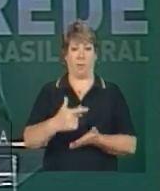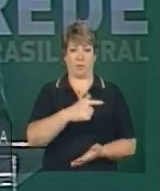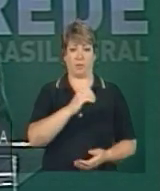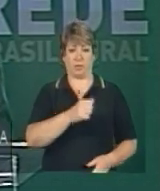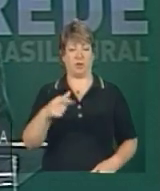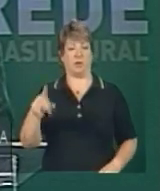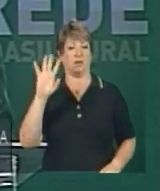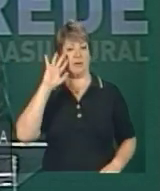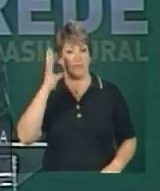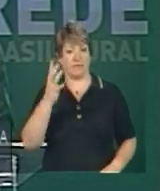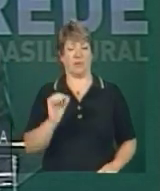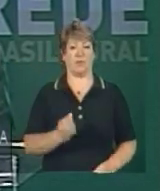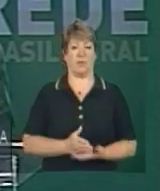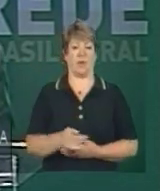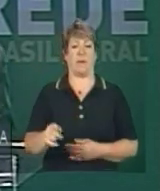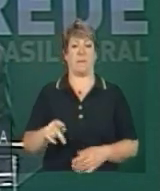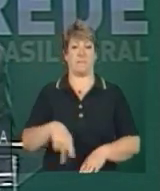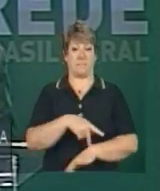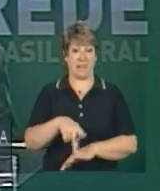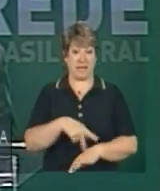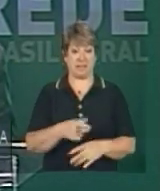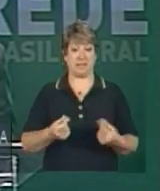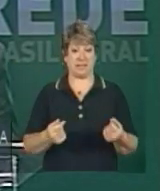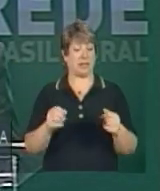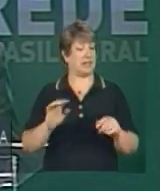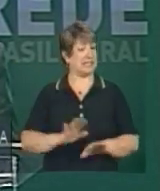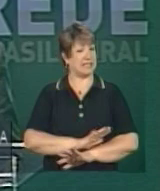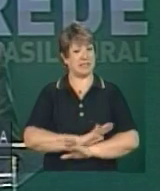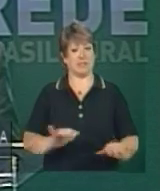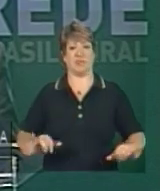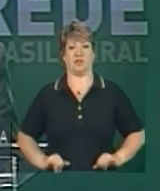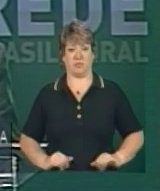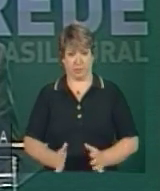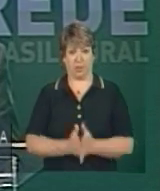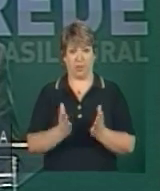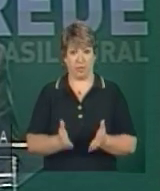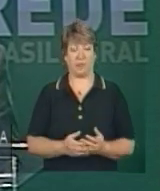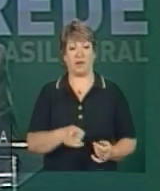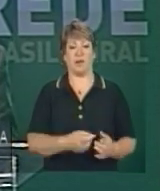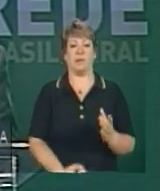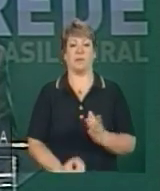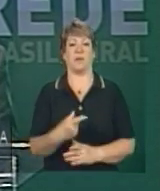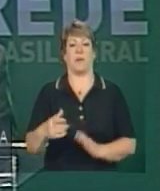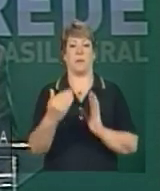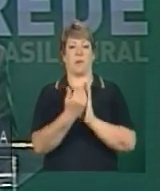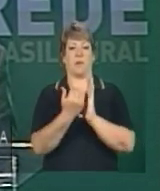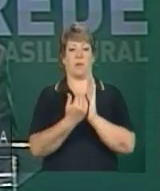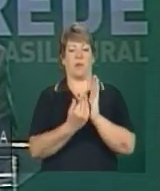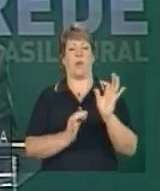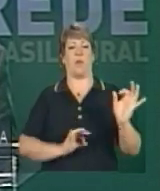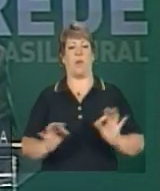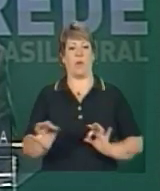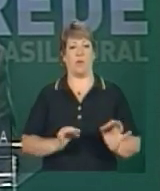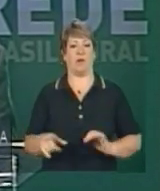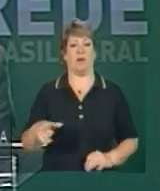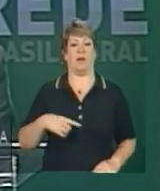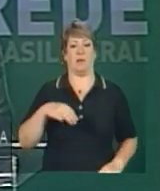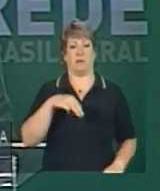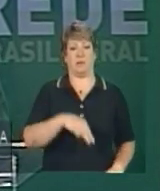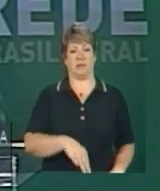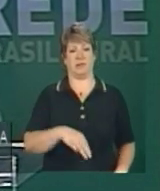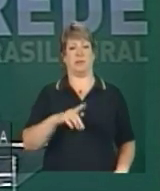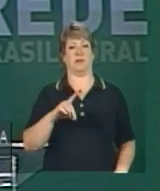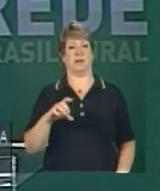lema do seu governo, país rico é país sem pobreza, e implantou o programa coordenado pelo Ministério de Desenvolvimento Social,